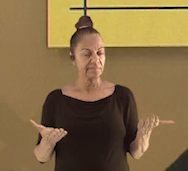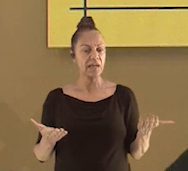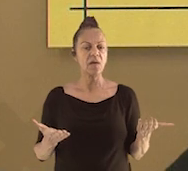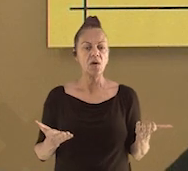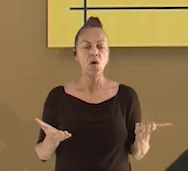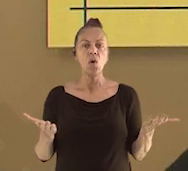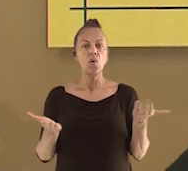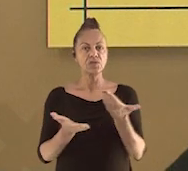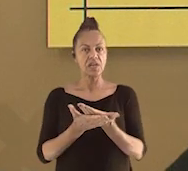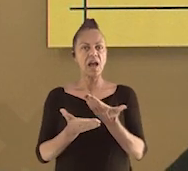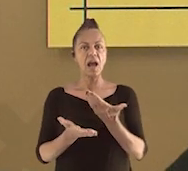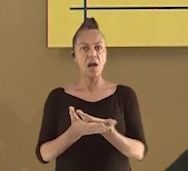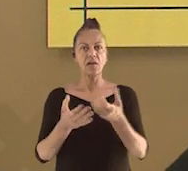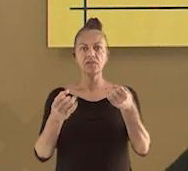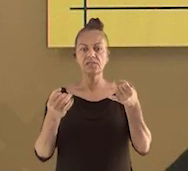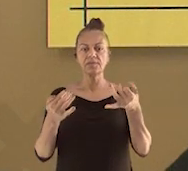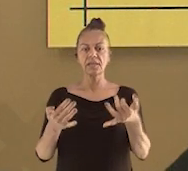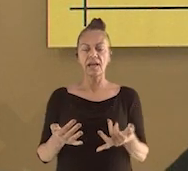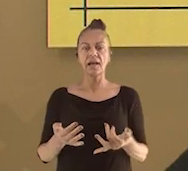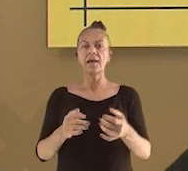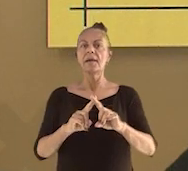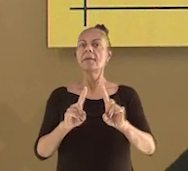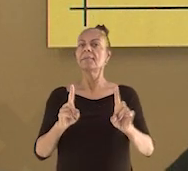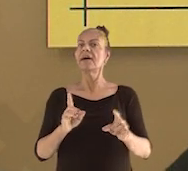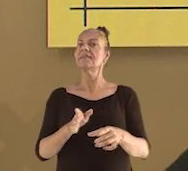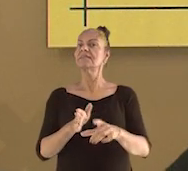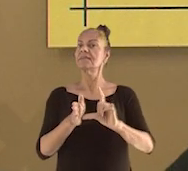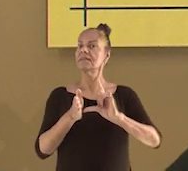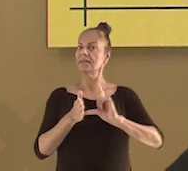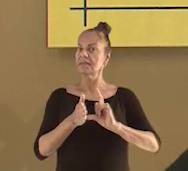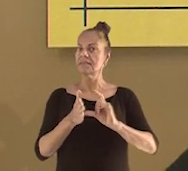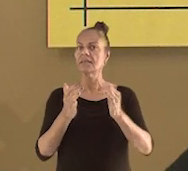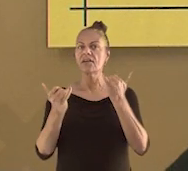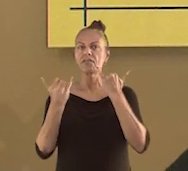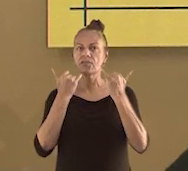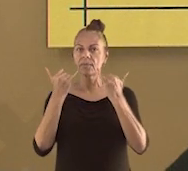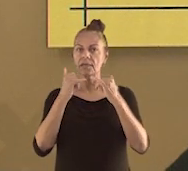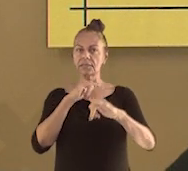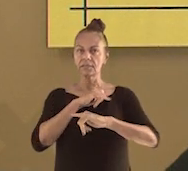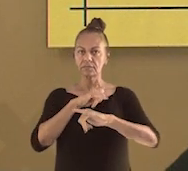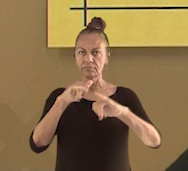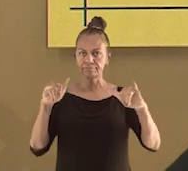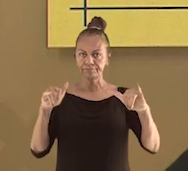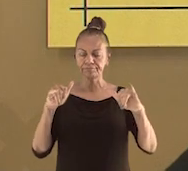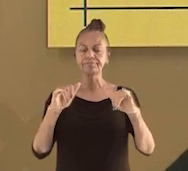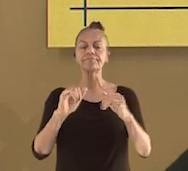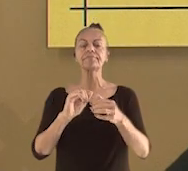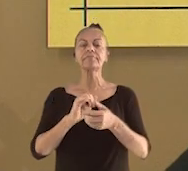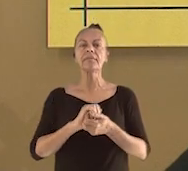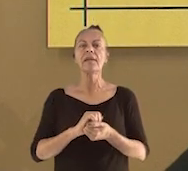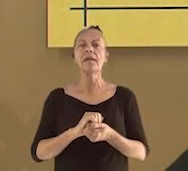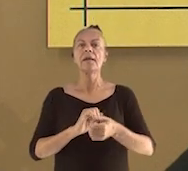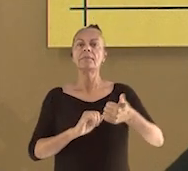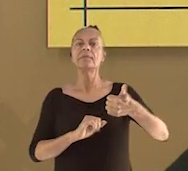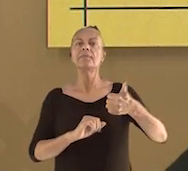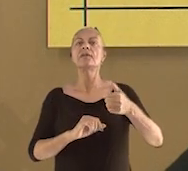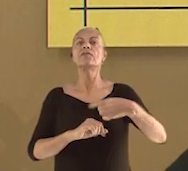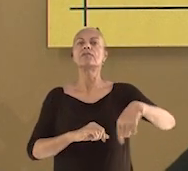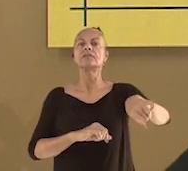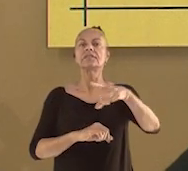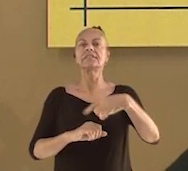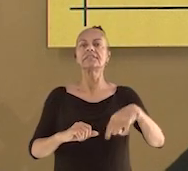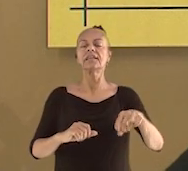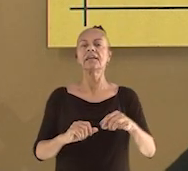começarmos com o nosso conteúdo, preciso passar algumas informações sobre a aula. Mas primeiro, você pode marcar a sua